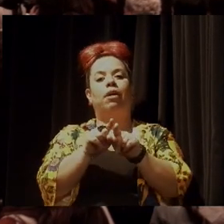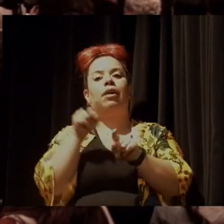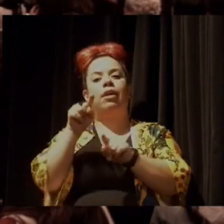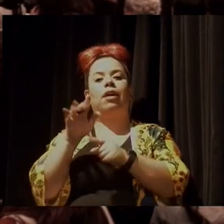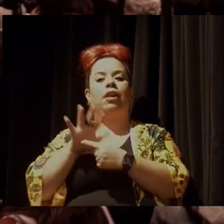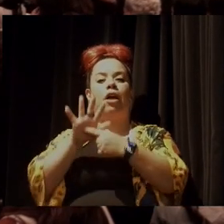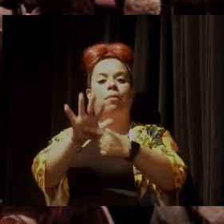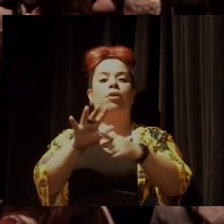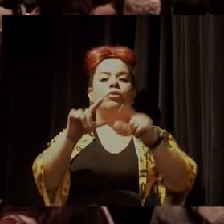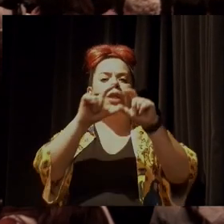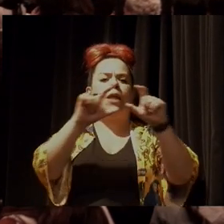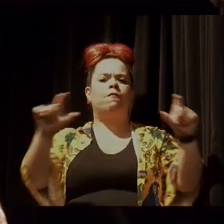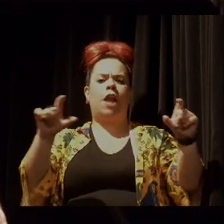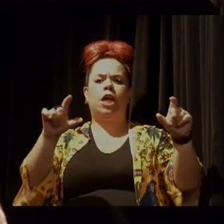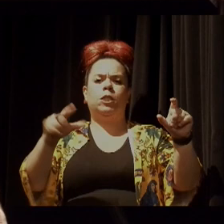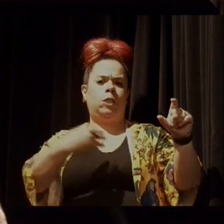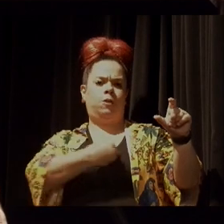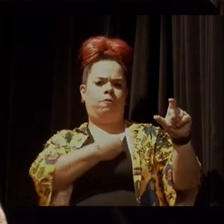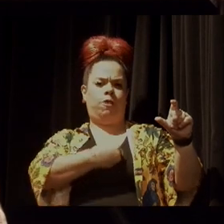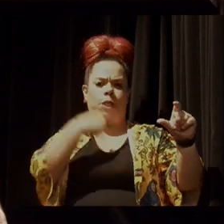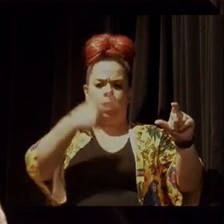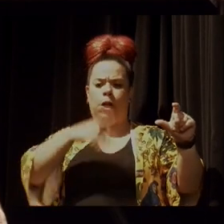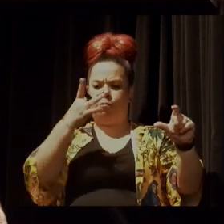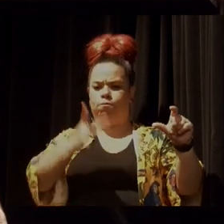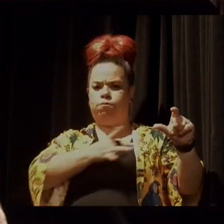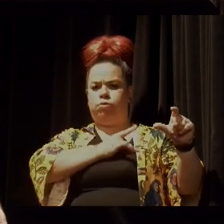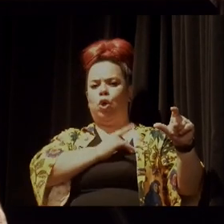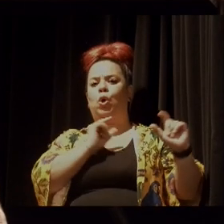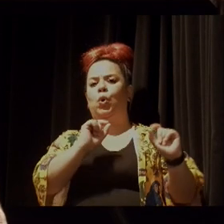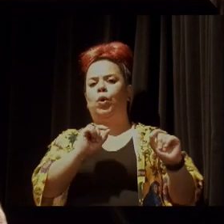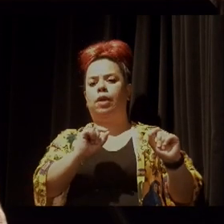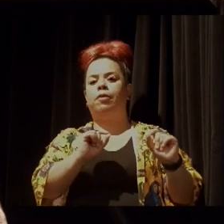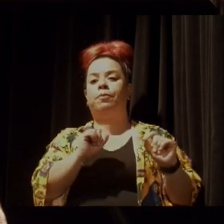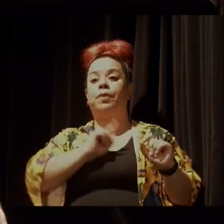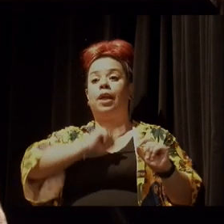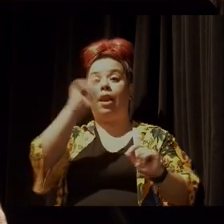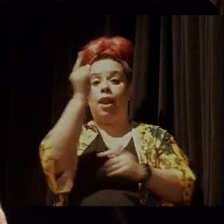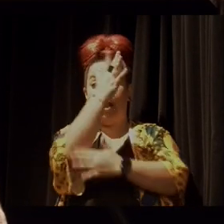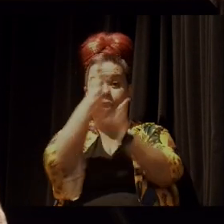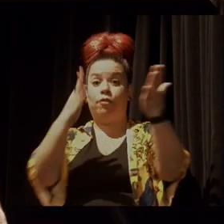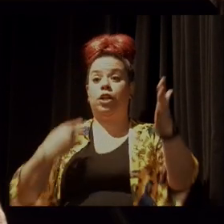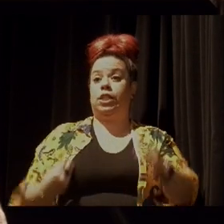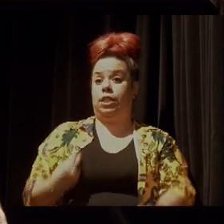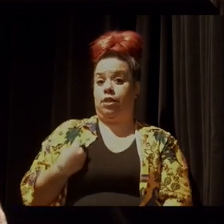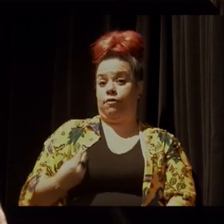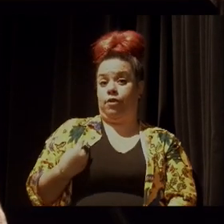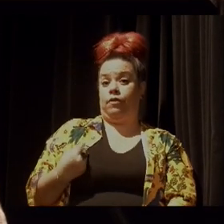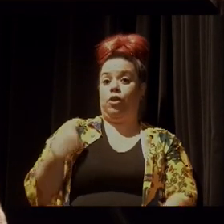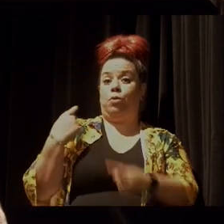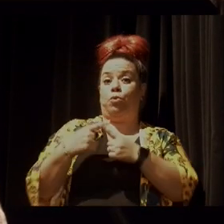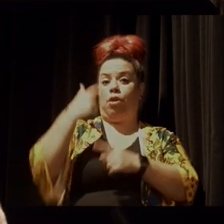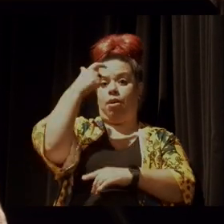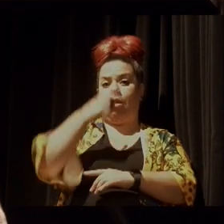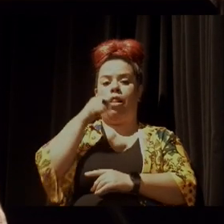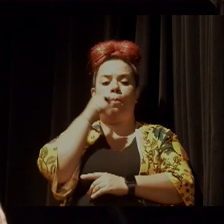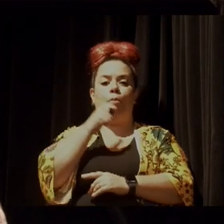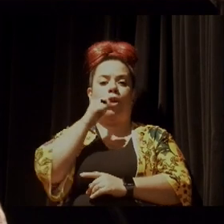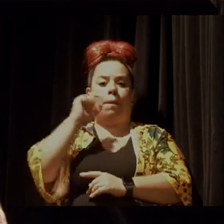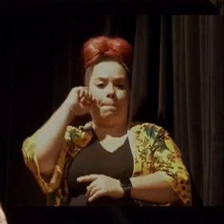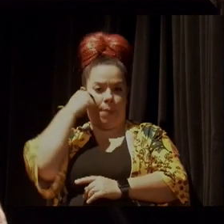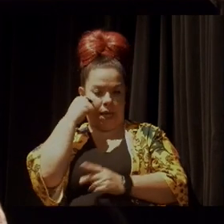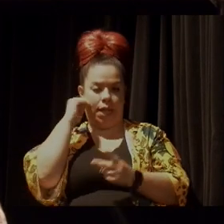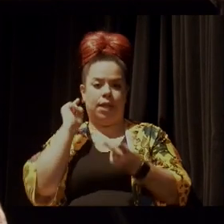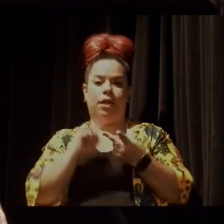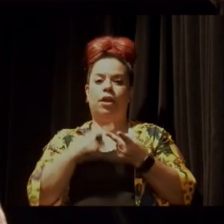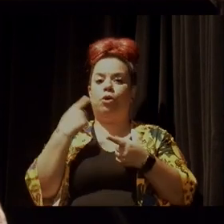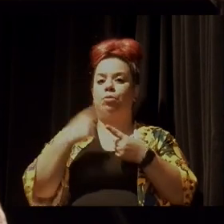traz como lema para a vida dela essa frase, na floresta tem gente, porque ela é uma mulher preta, ela é uma